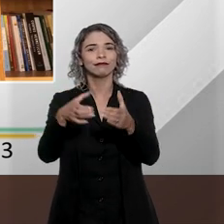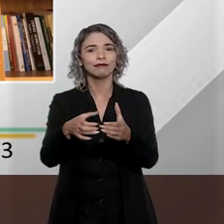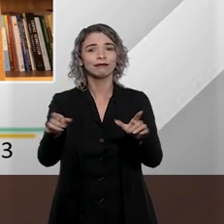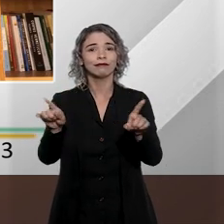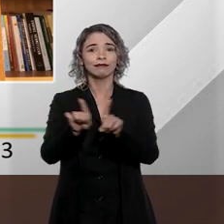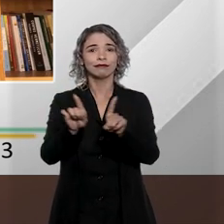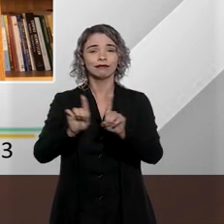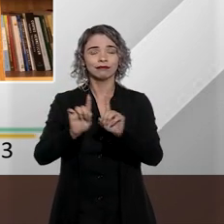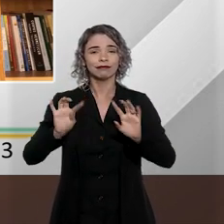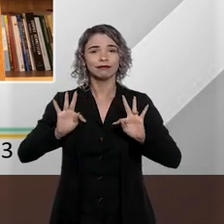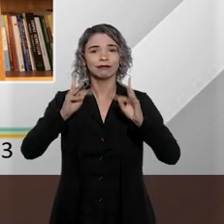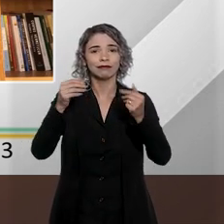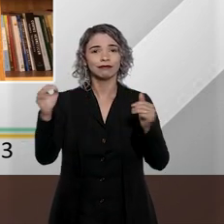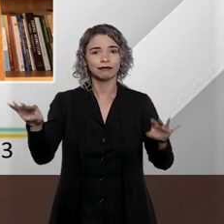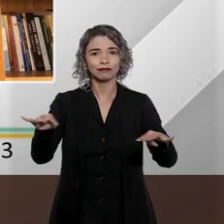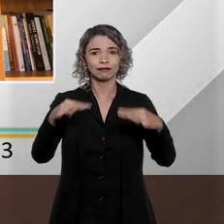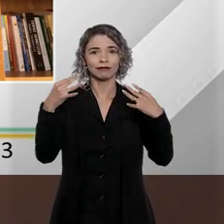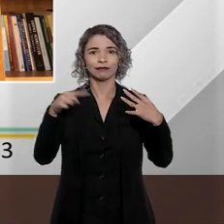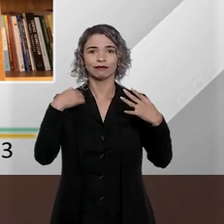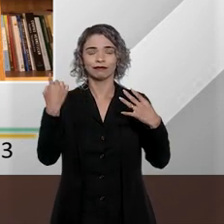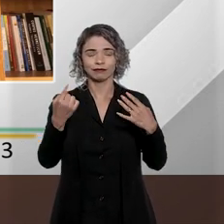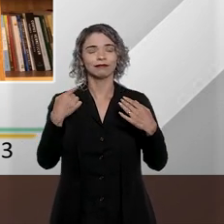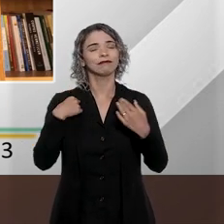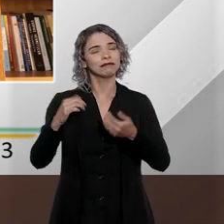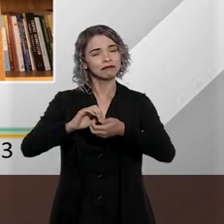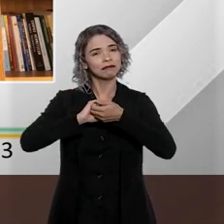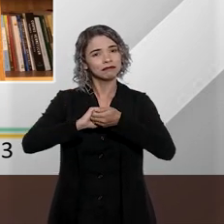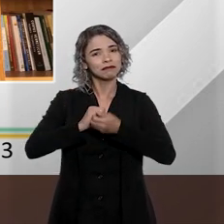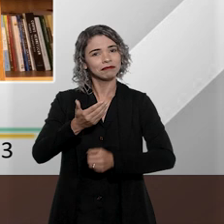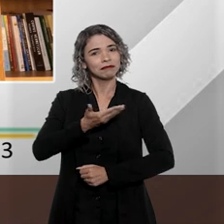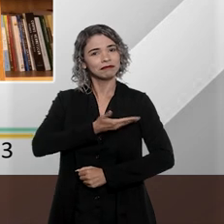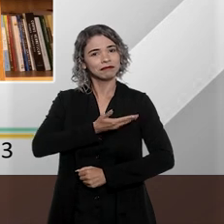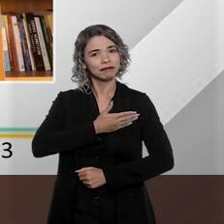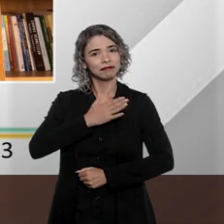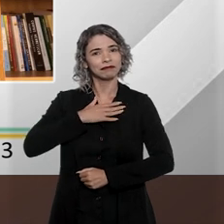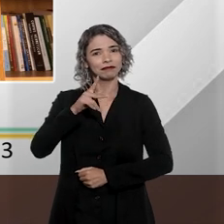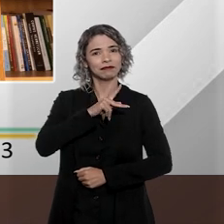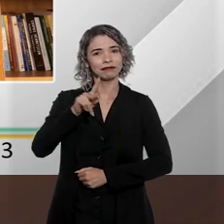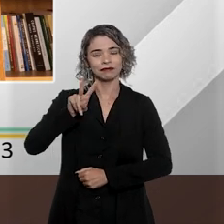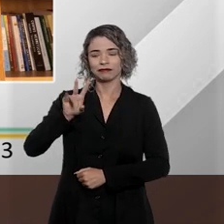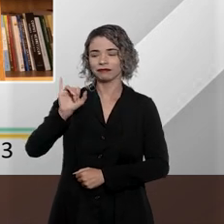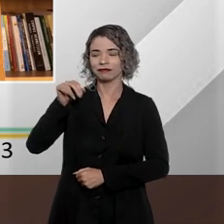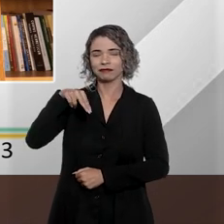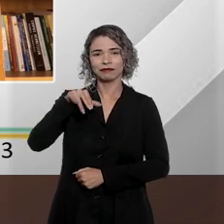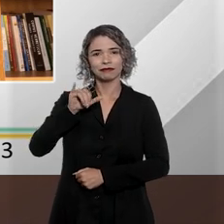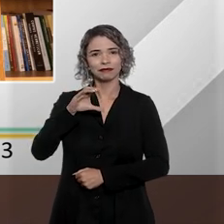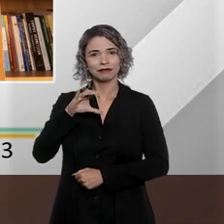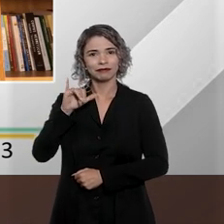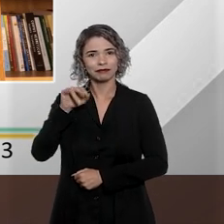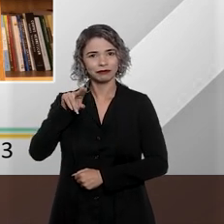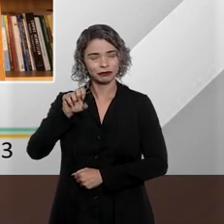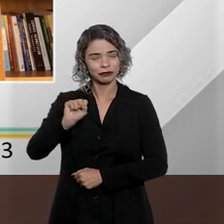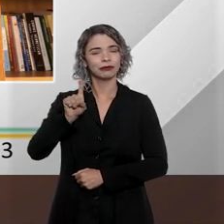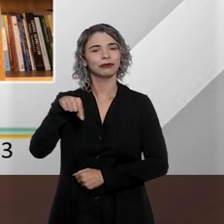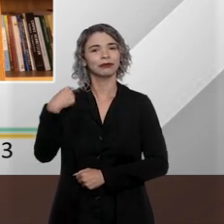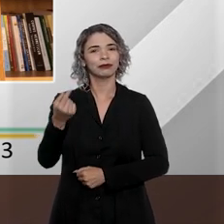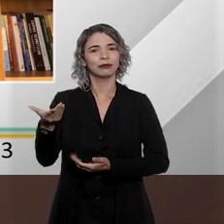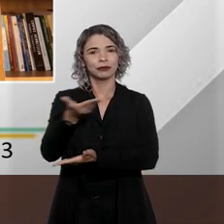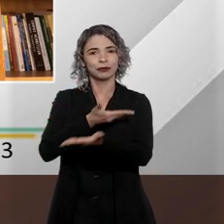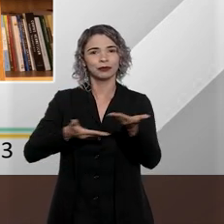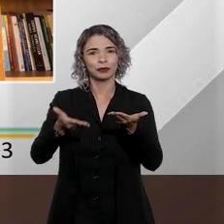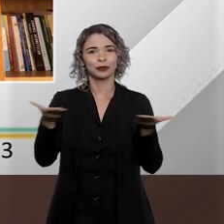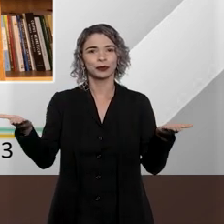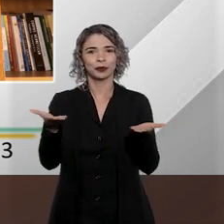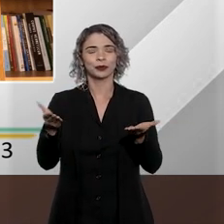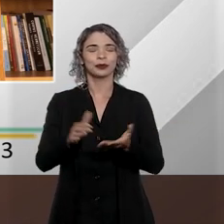aqueles que nos assistem. Cumprimento o meu amigo professor Vinícius também e seguiremos aqui à disposição para essa troca de ideias no dia de